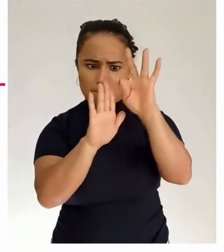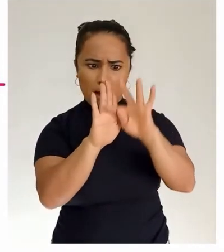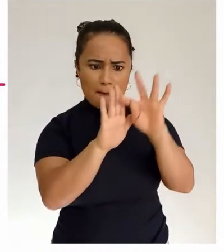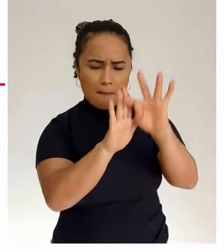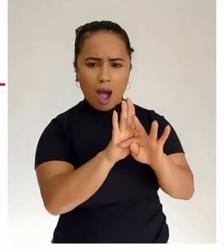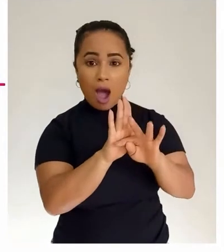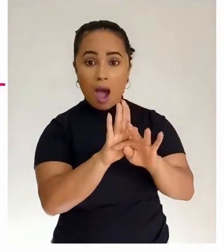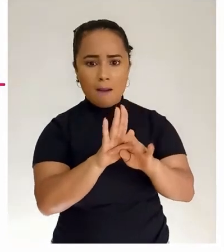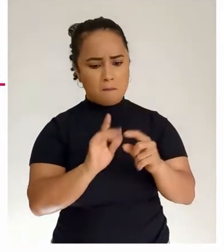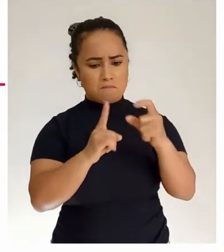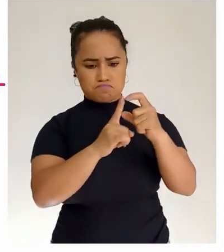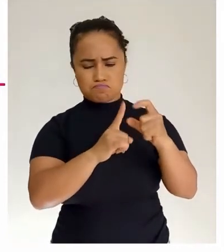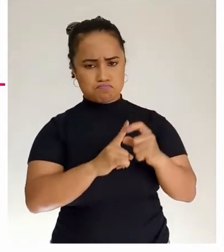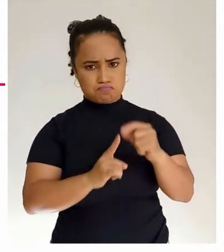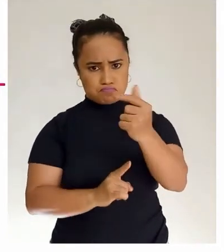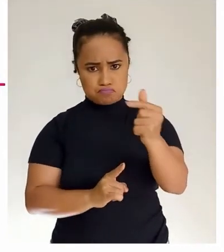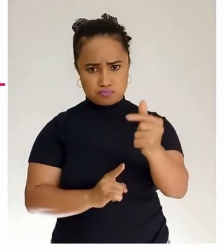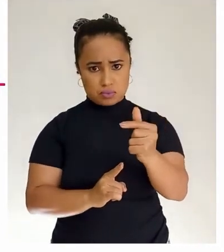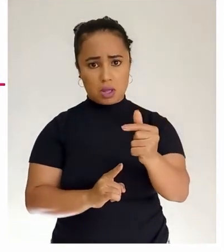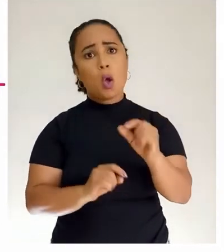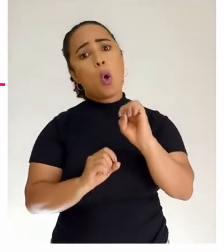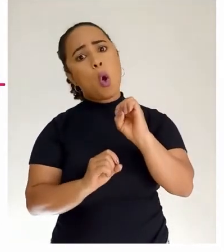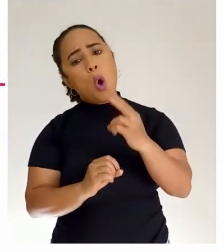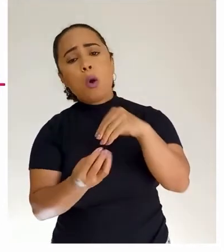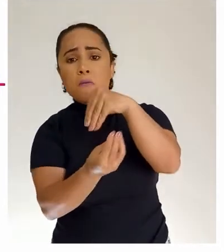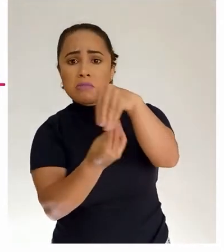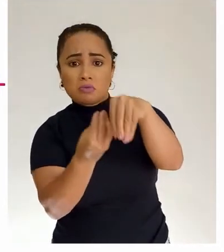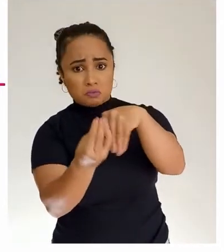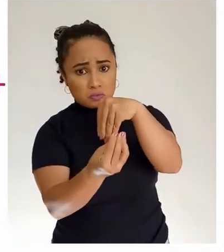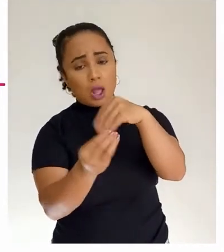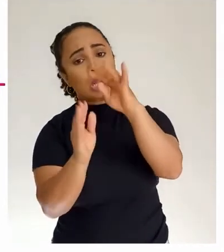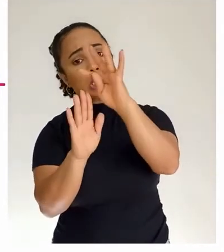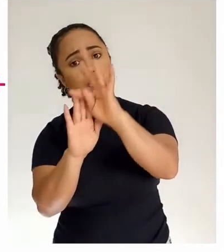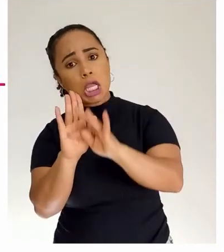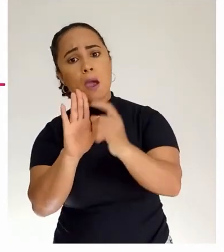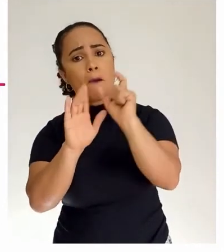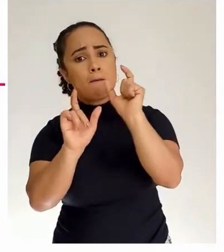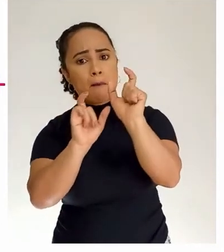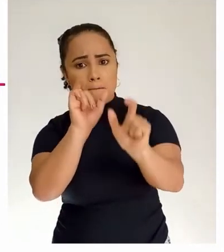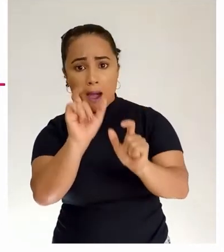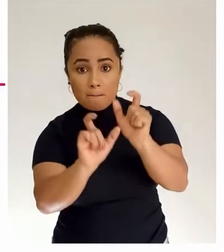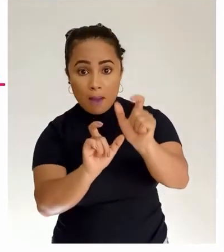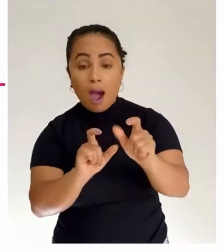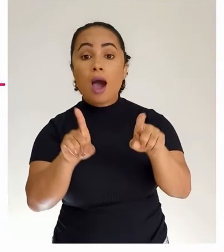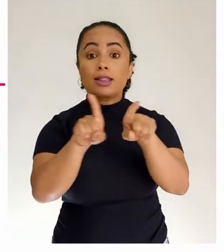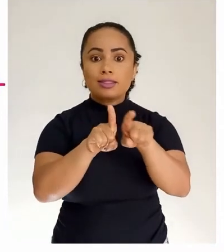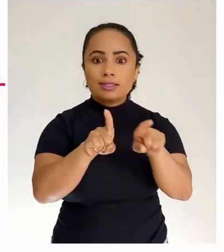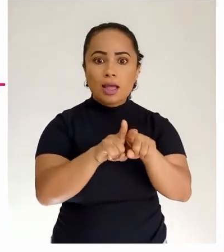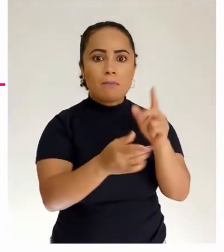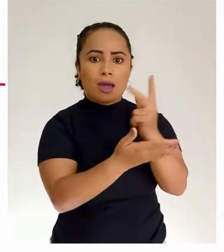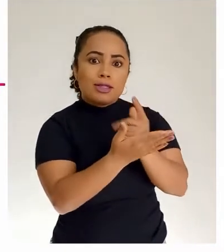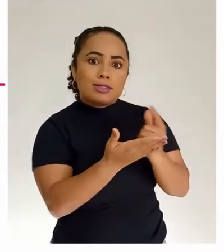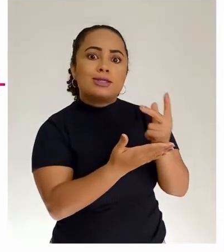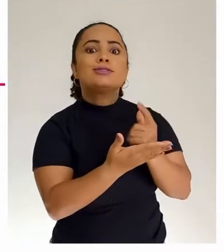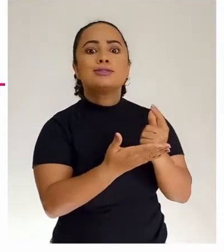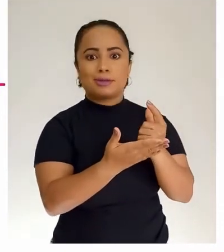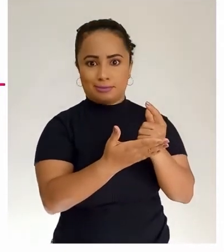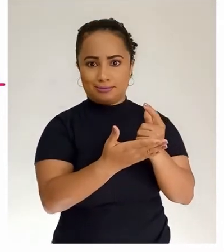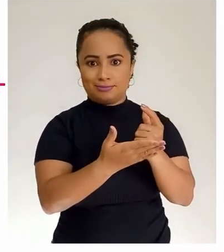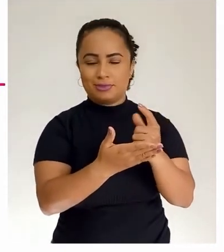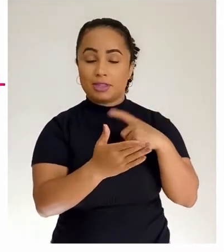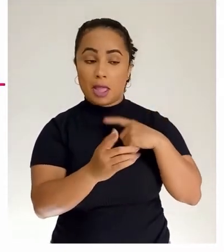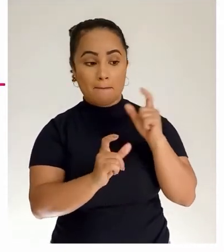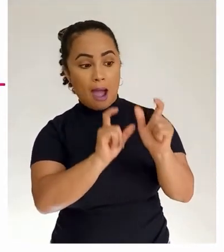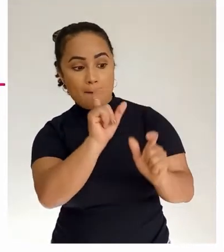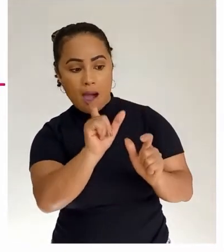ser misto, uma linguagem mista, que vai misturar a linguagem não verbal com a verbal. E aí, exemplos de materiais